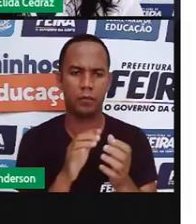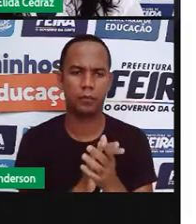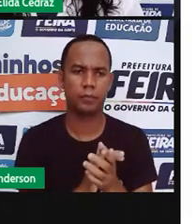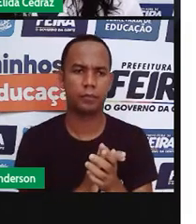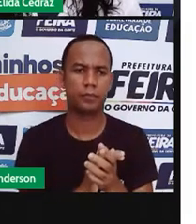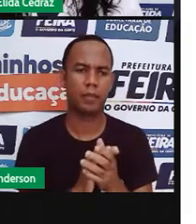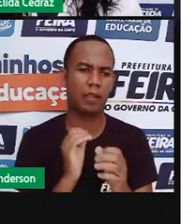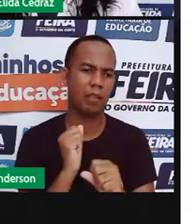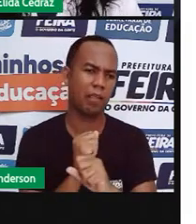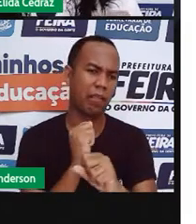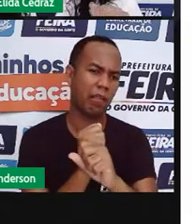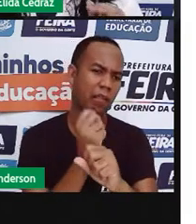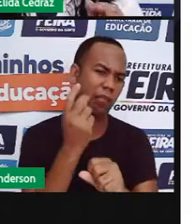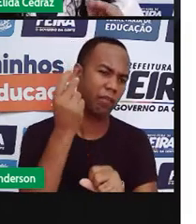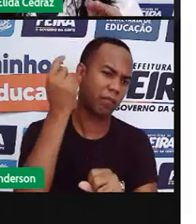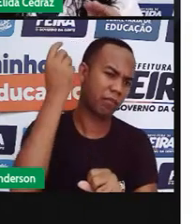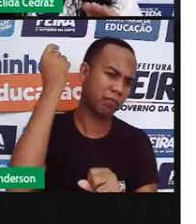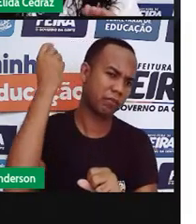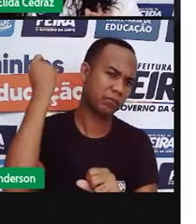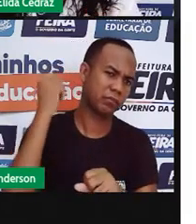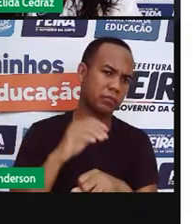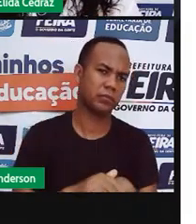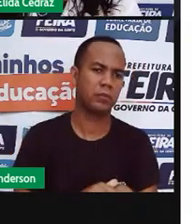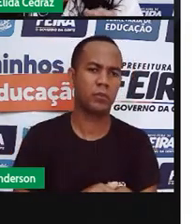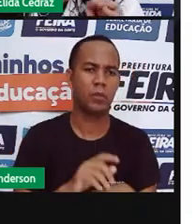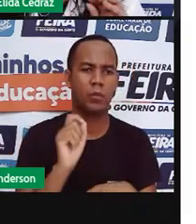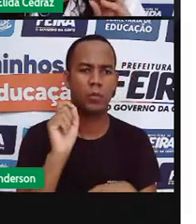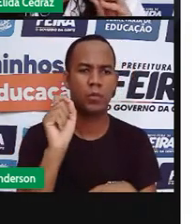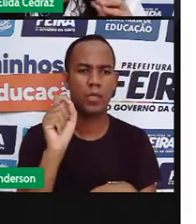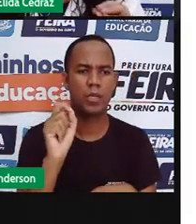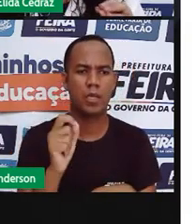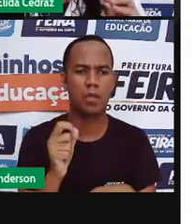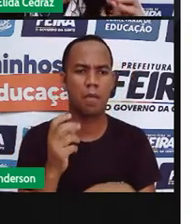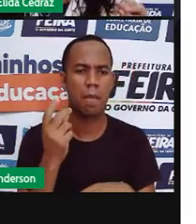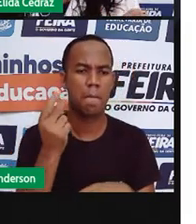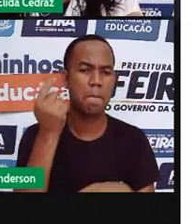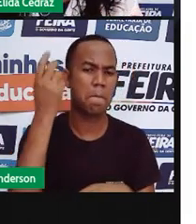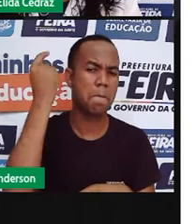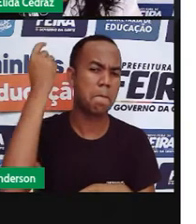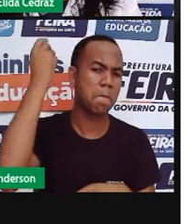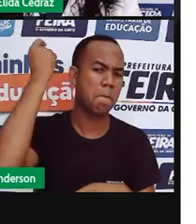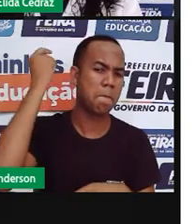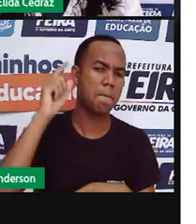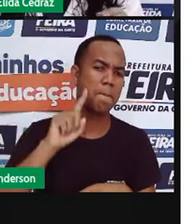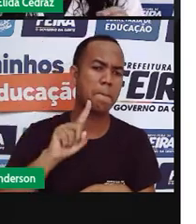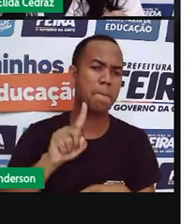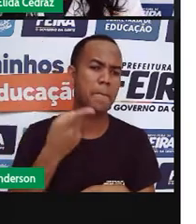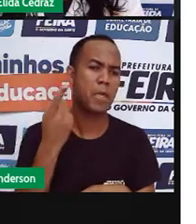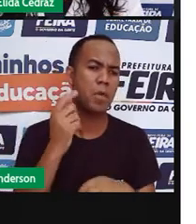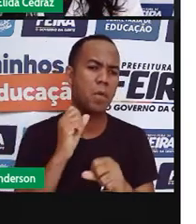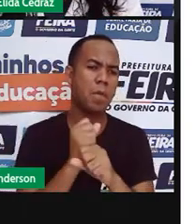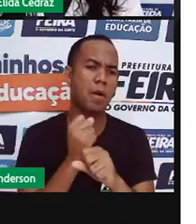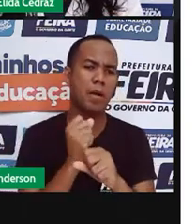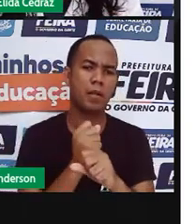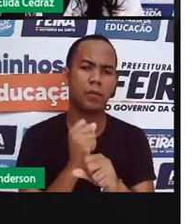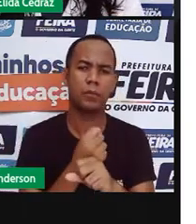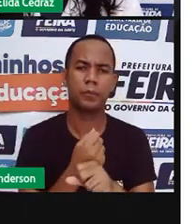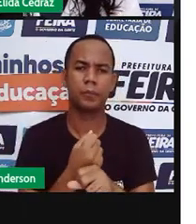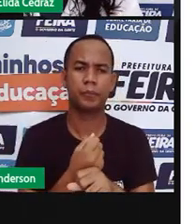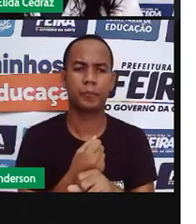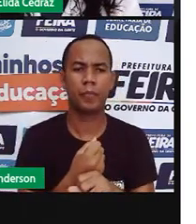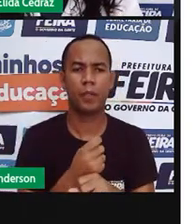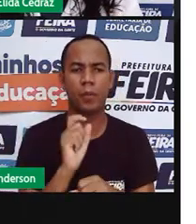Milenar é que tem conjuntos de mil anos. No nosso vídeo,